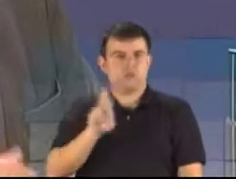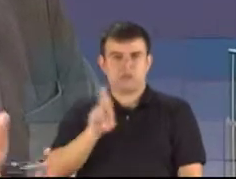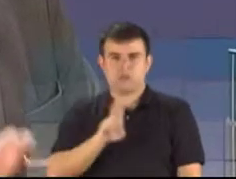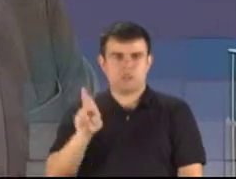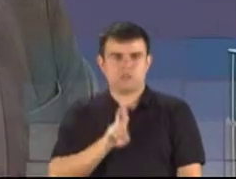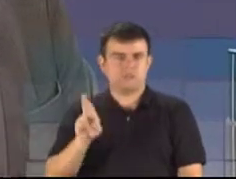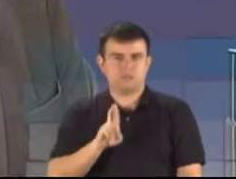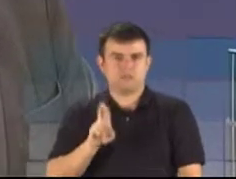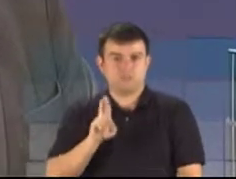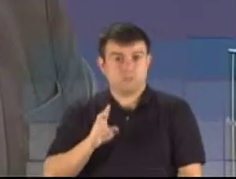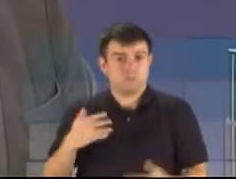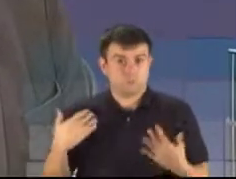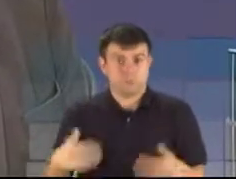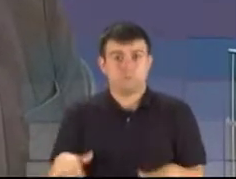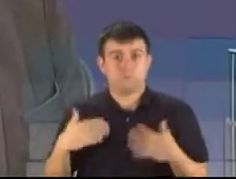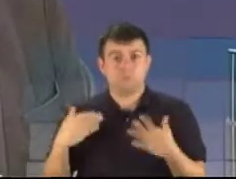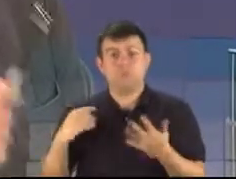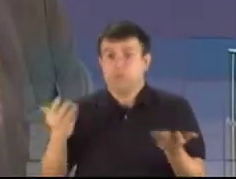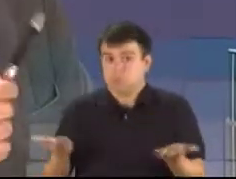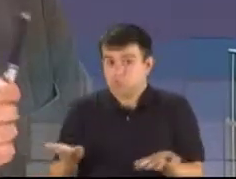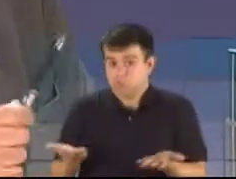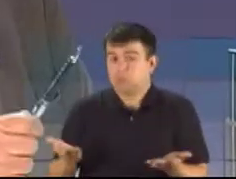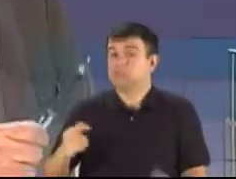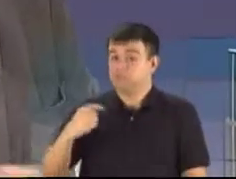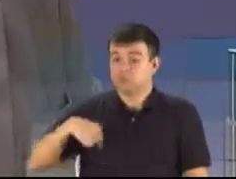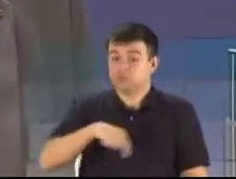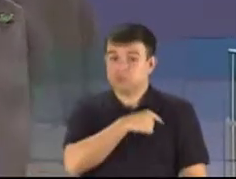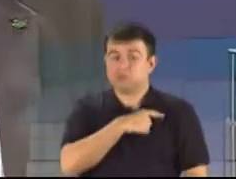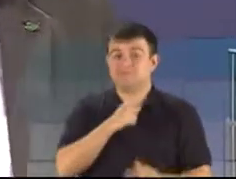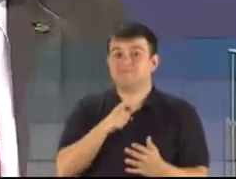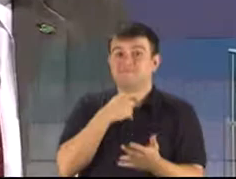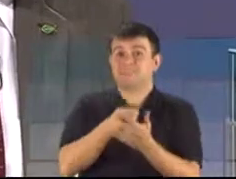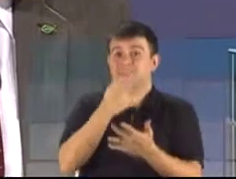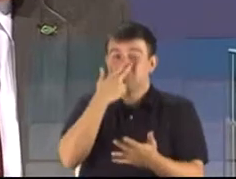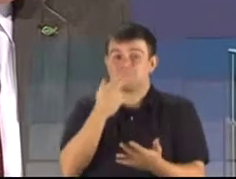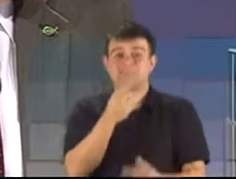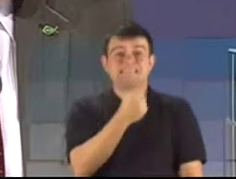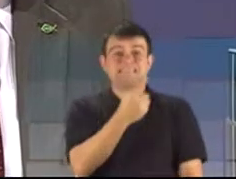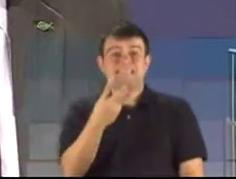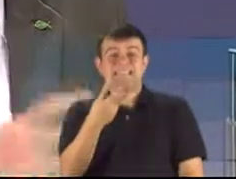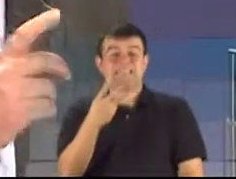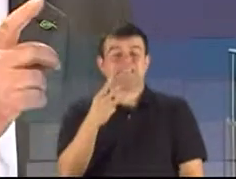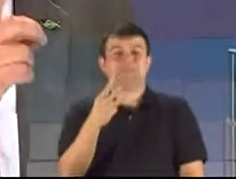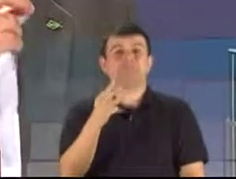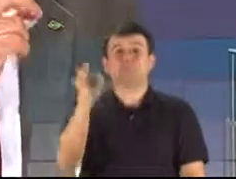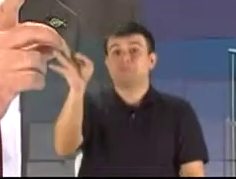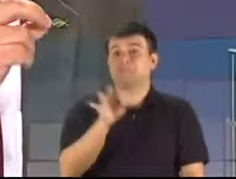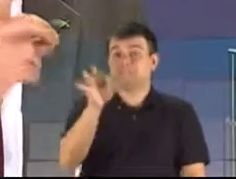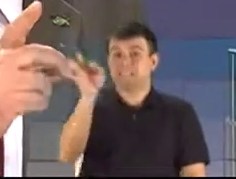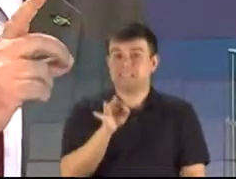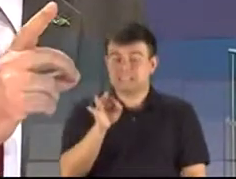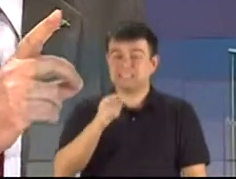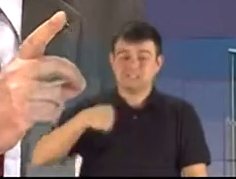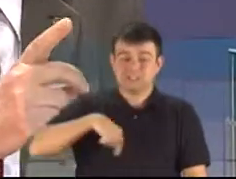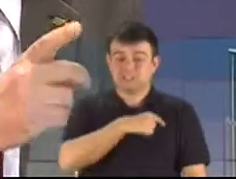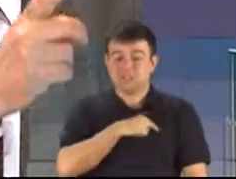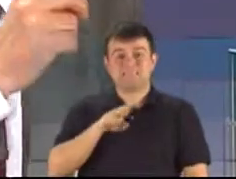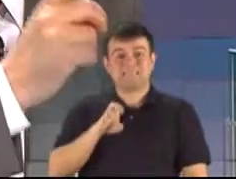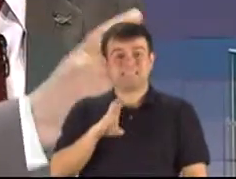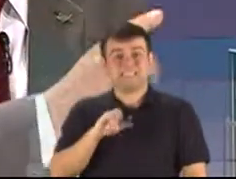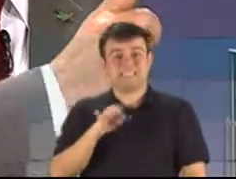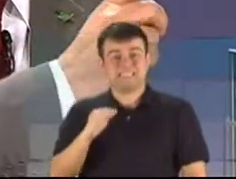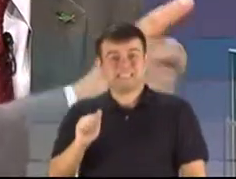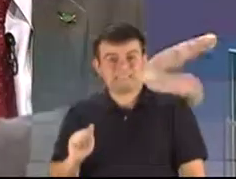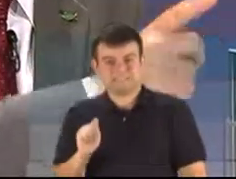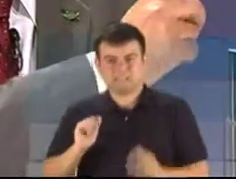Esse débito que nós temos nos custa 13% das nossas receitas líquidas. Repito, 13% das nossas receitas